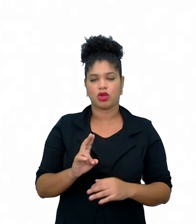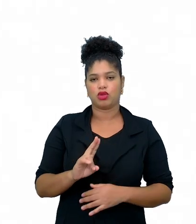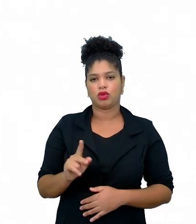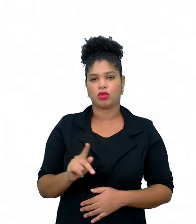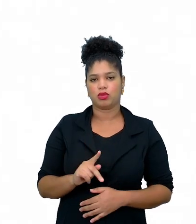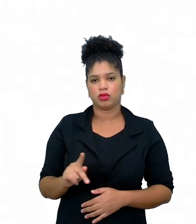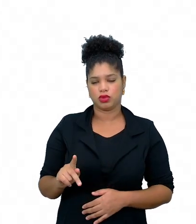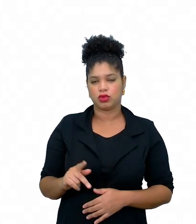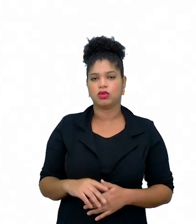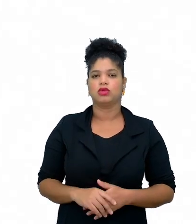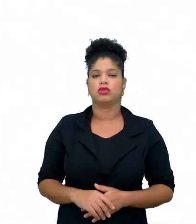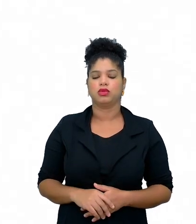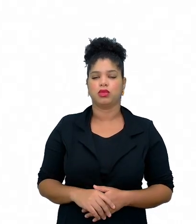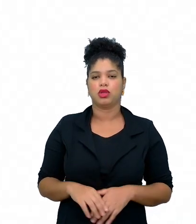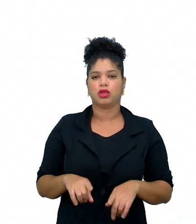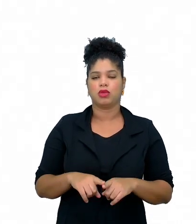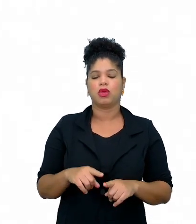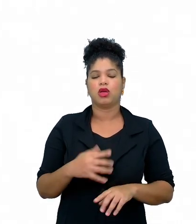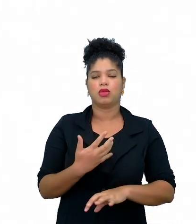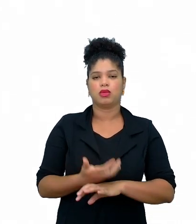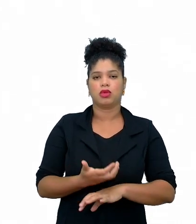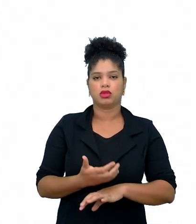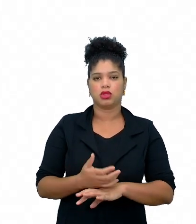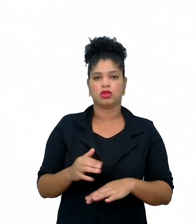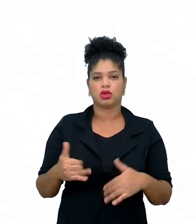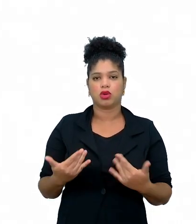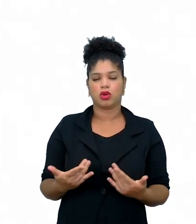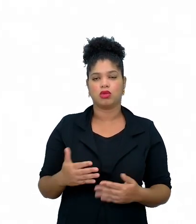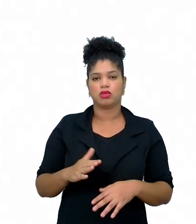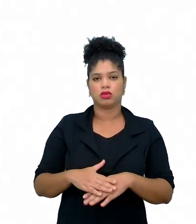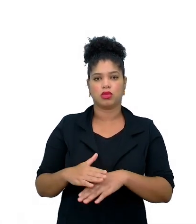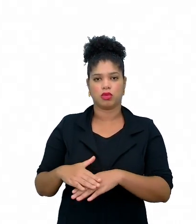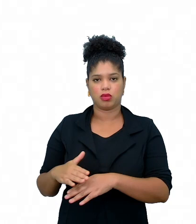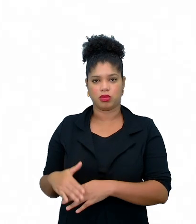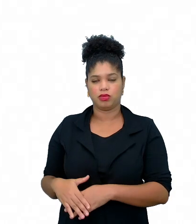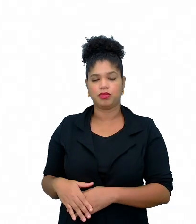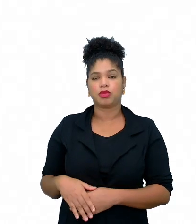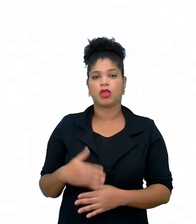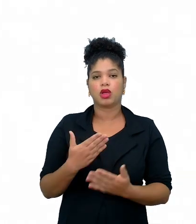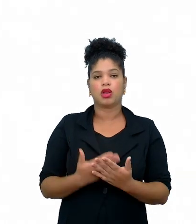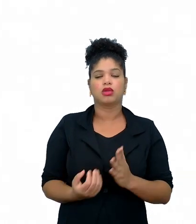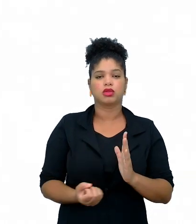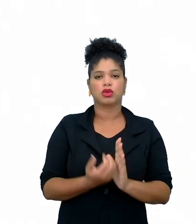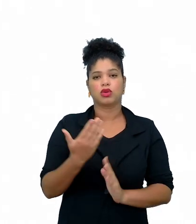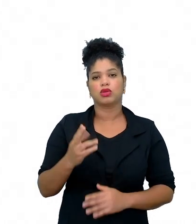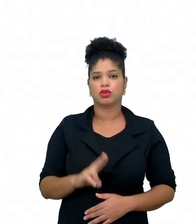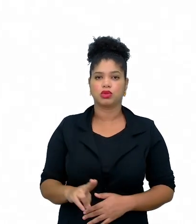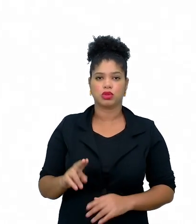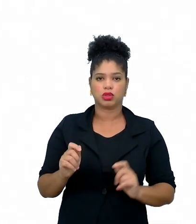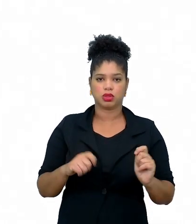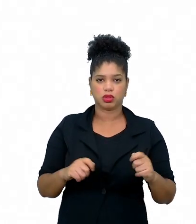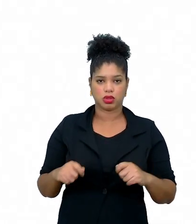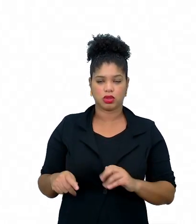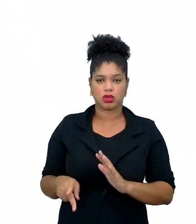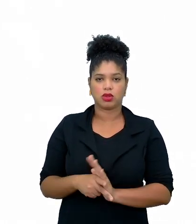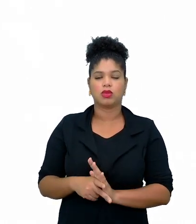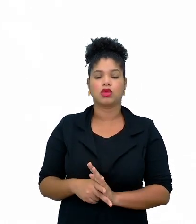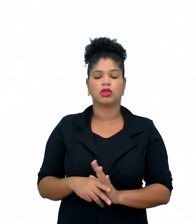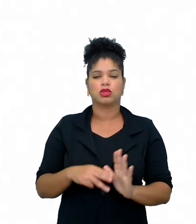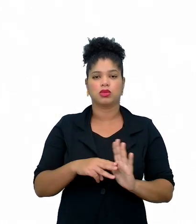professor, a disciplina que ele vai ministrar, quantas aulas ele vai utilizar para usar essa